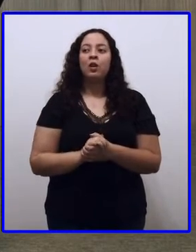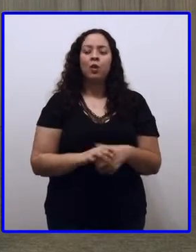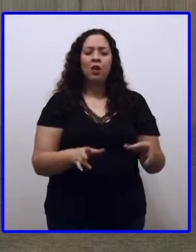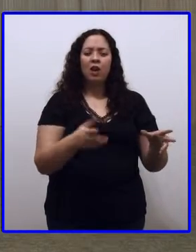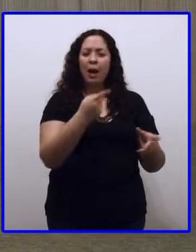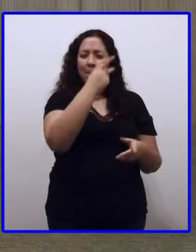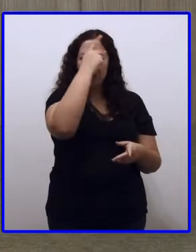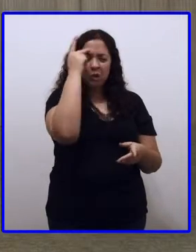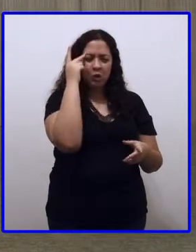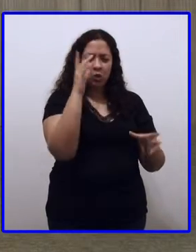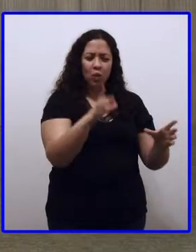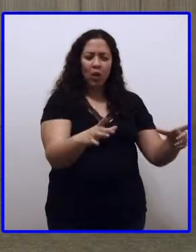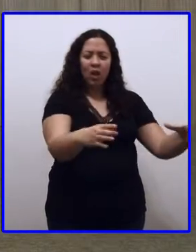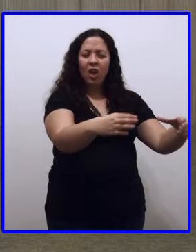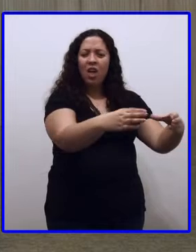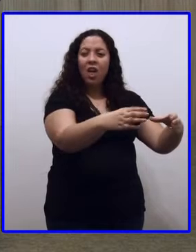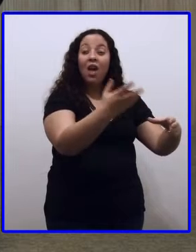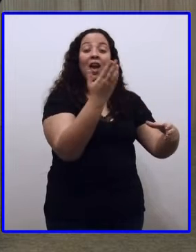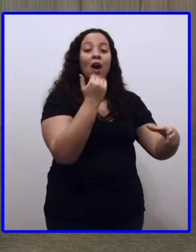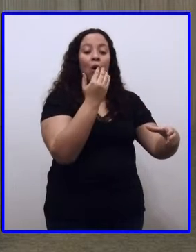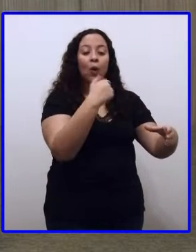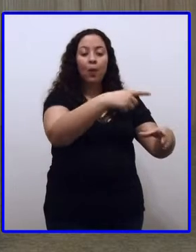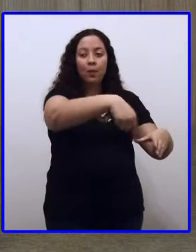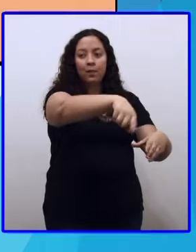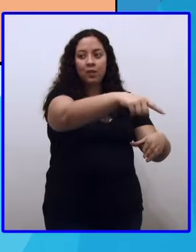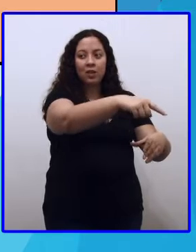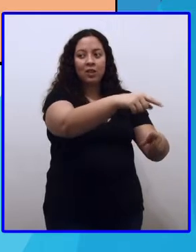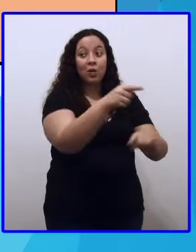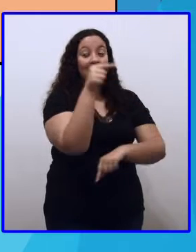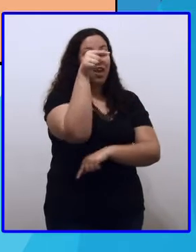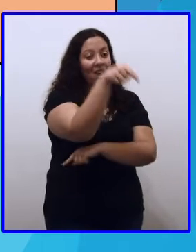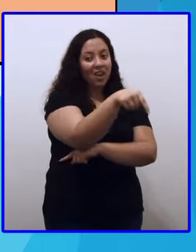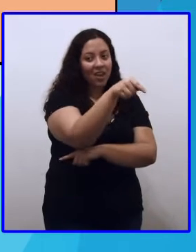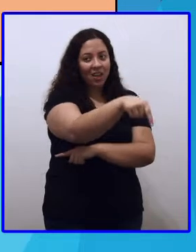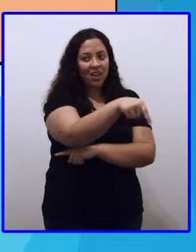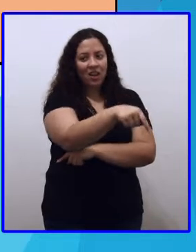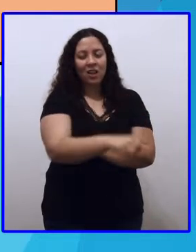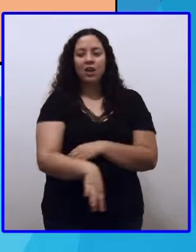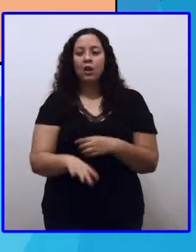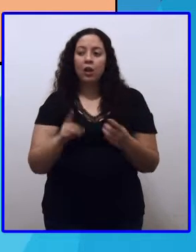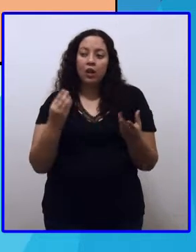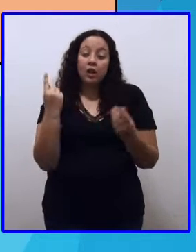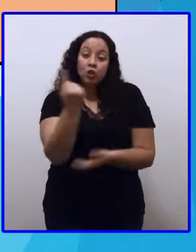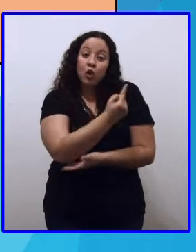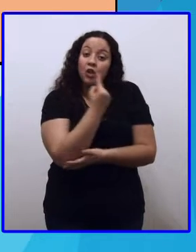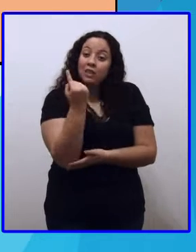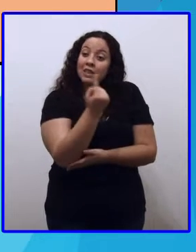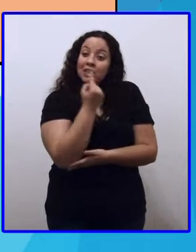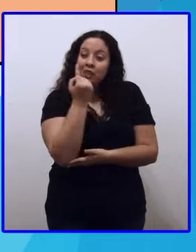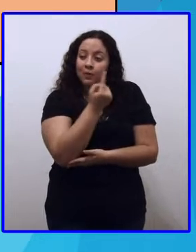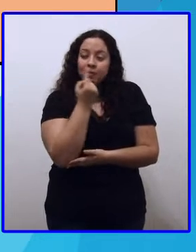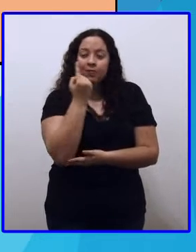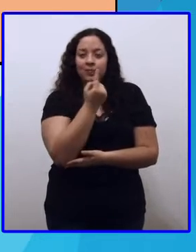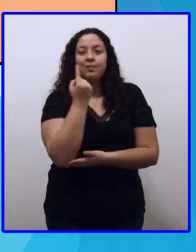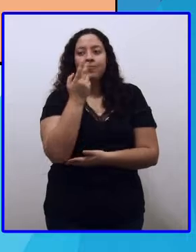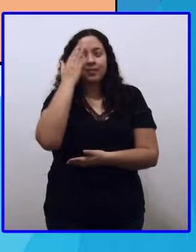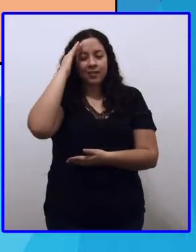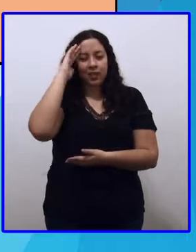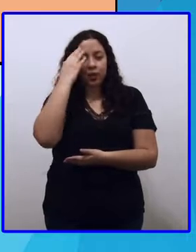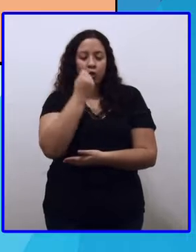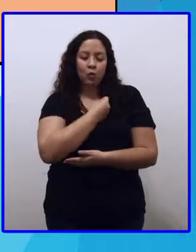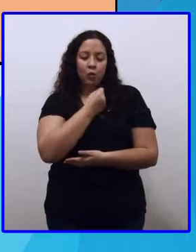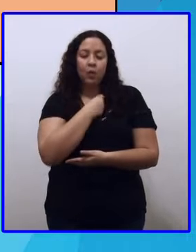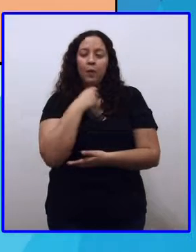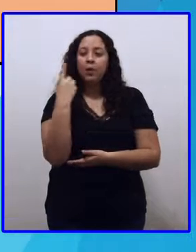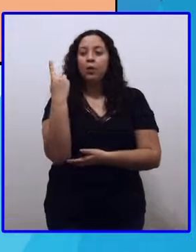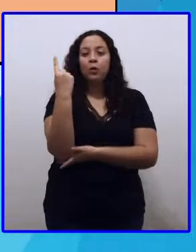jantar. Então, o jantar... Ele. Muito bem. Terceira pessoa do singular, porque é